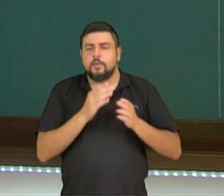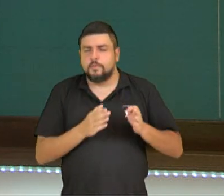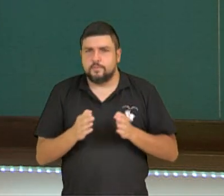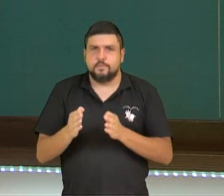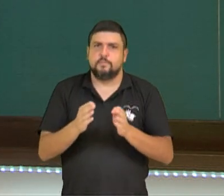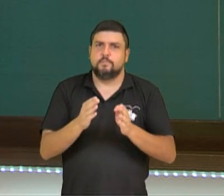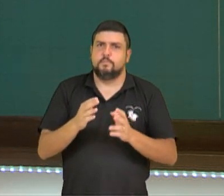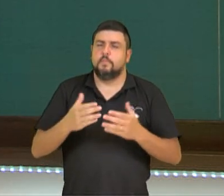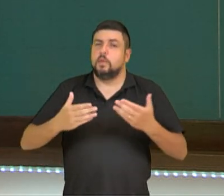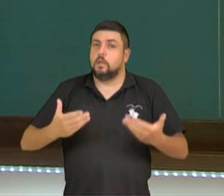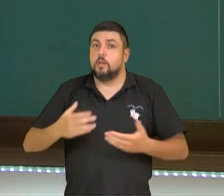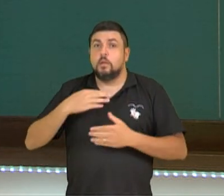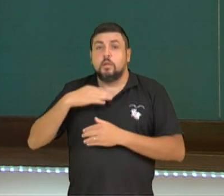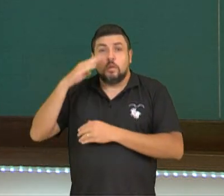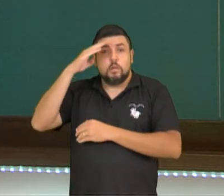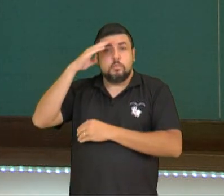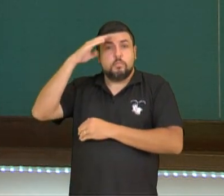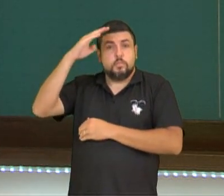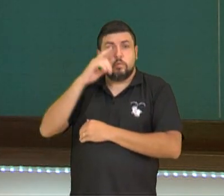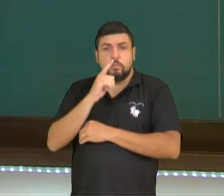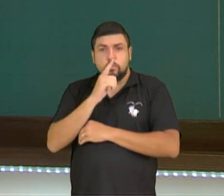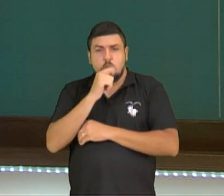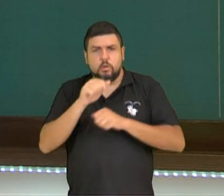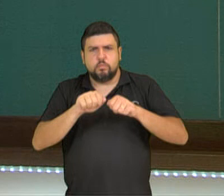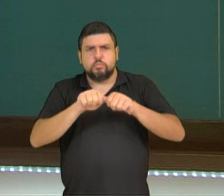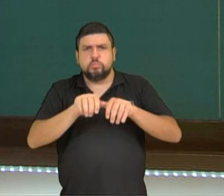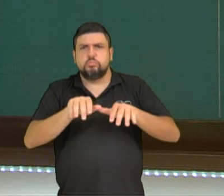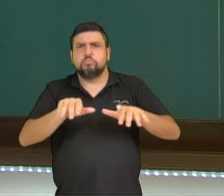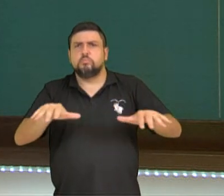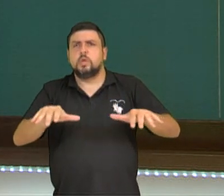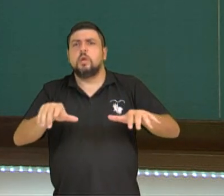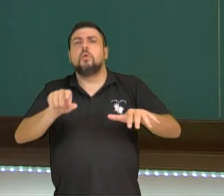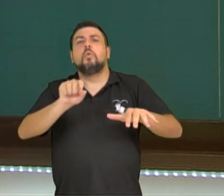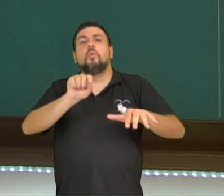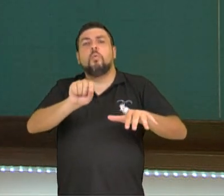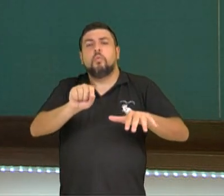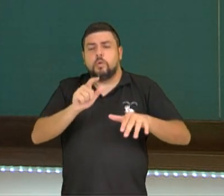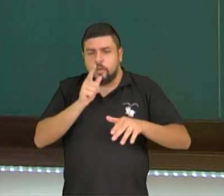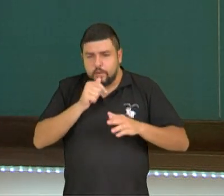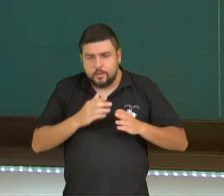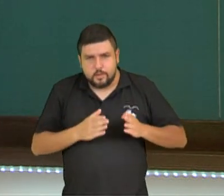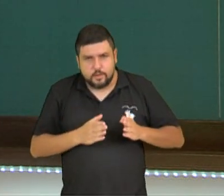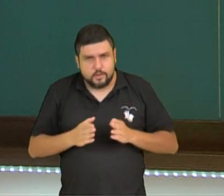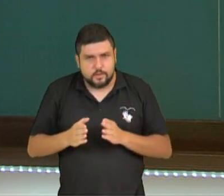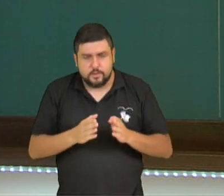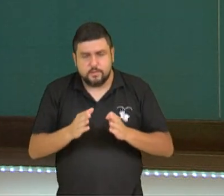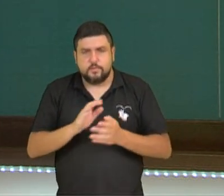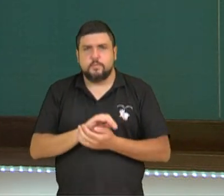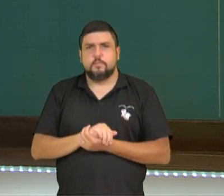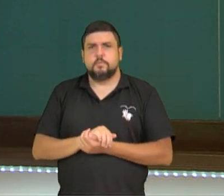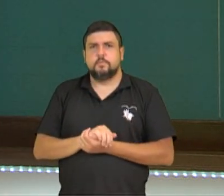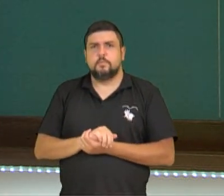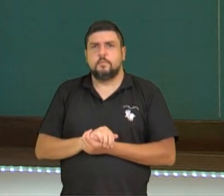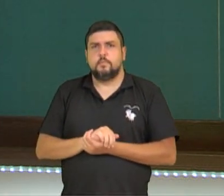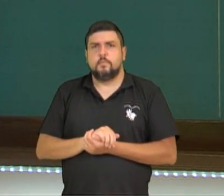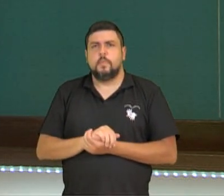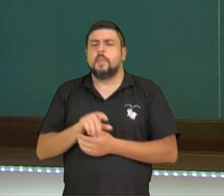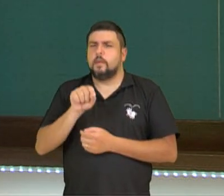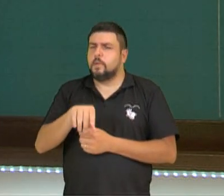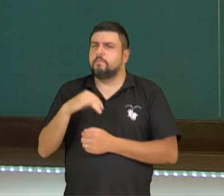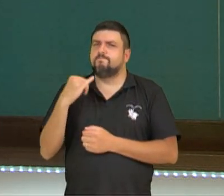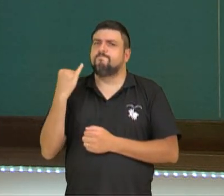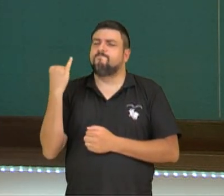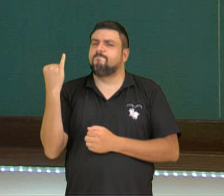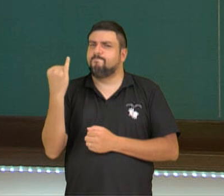principal fonte de água próxima de nós está relacionada aos rios. E ela é extremamente